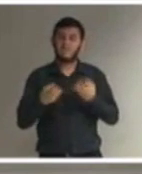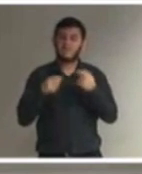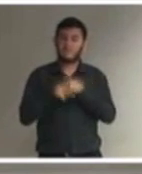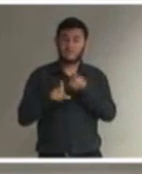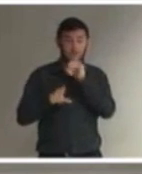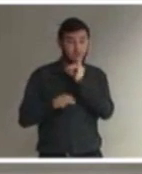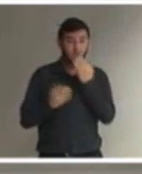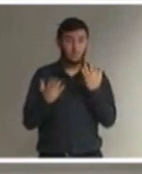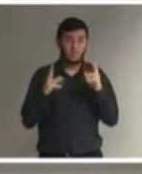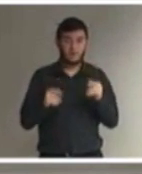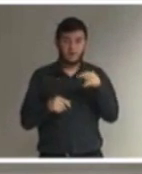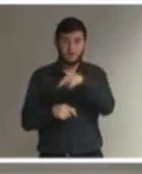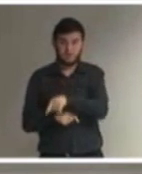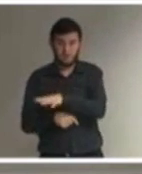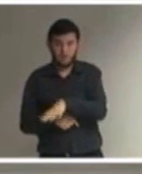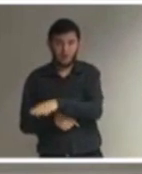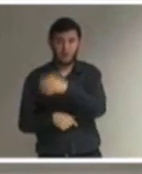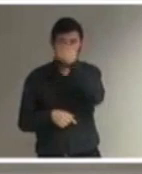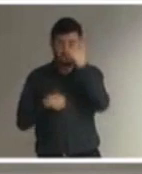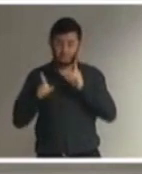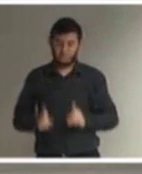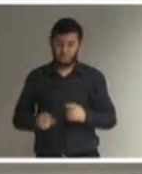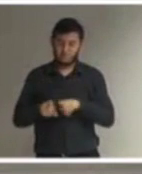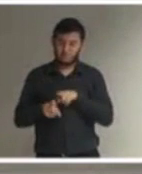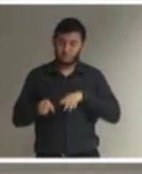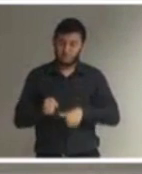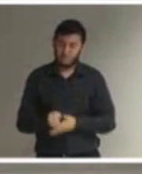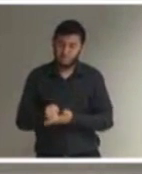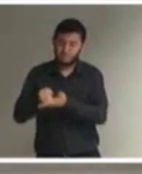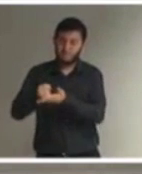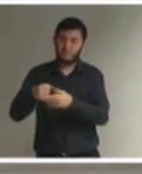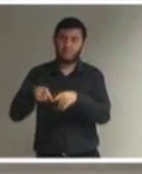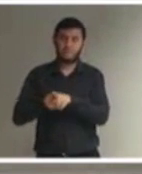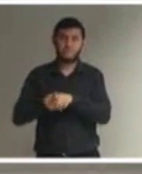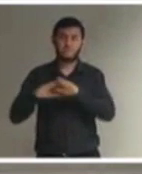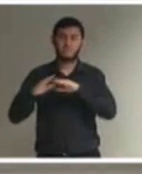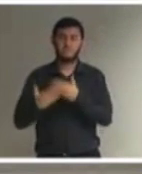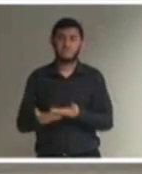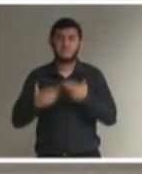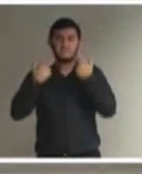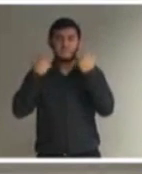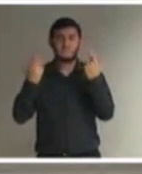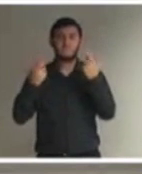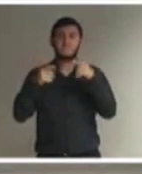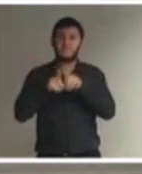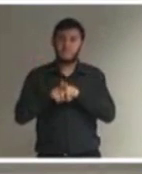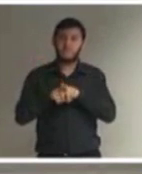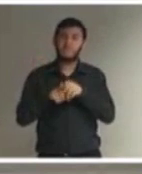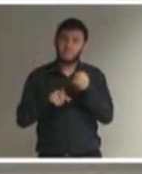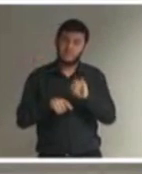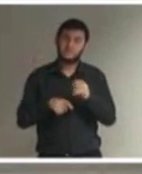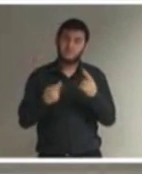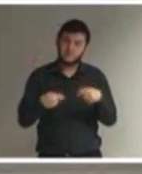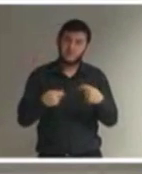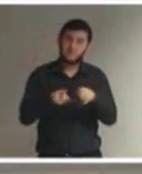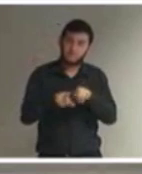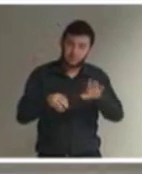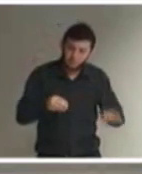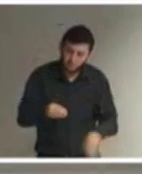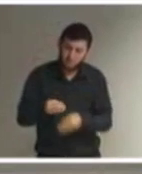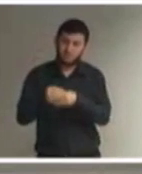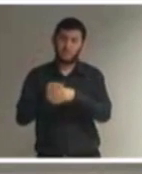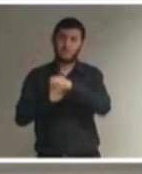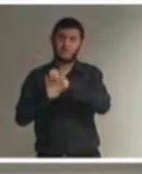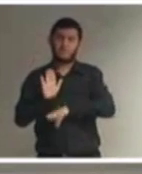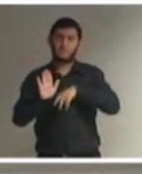ter todo esse tipo de apoio, mesmo em escolas comuns, inclusive, se necessário, a complementação do currículo